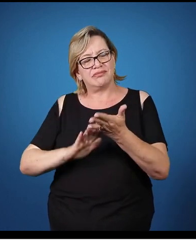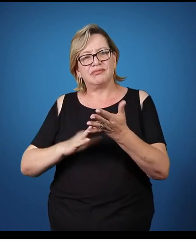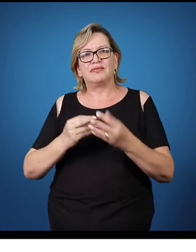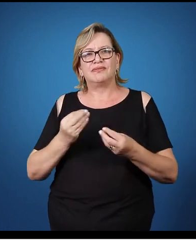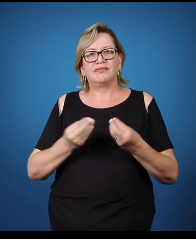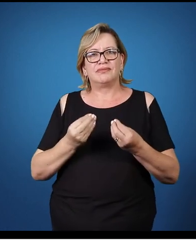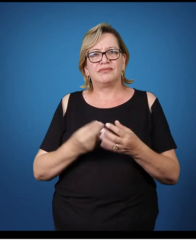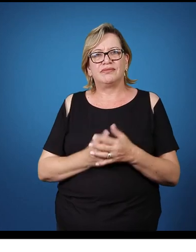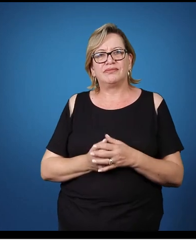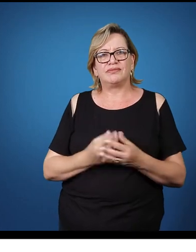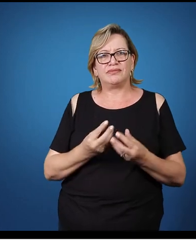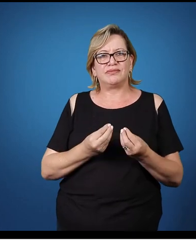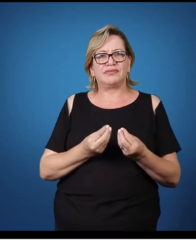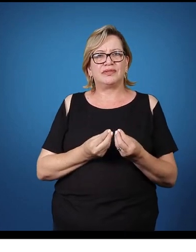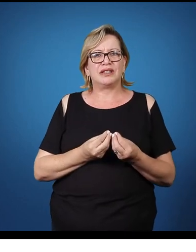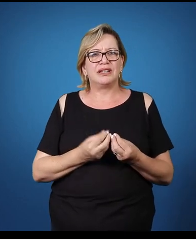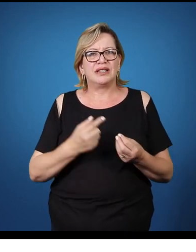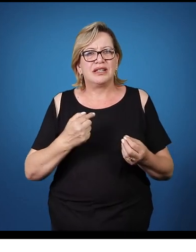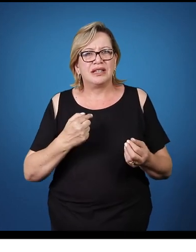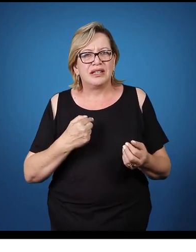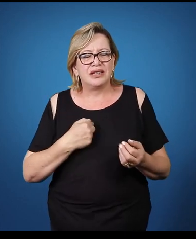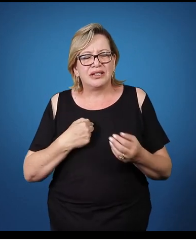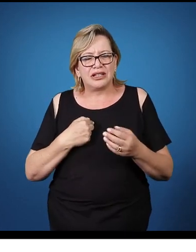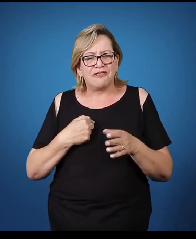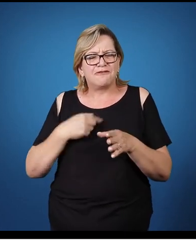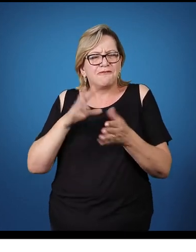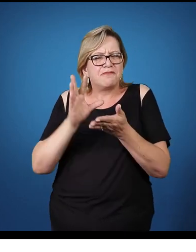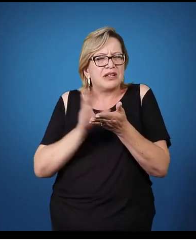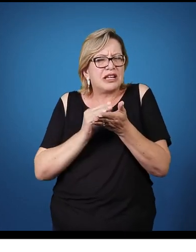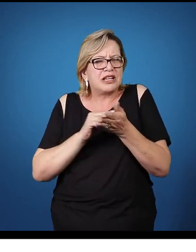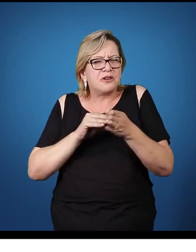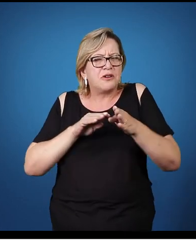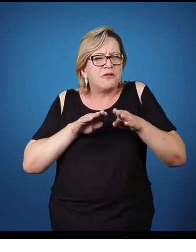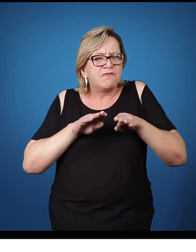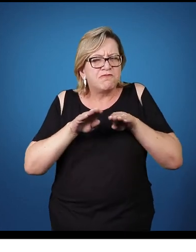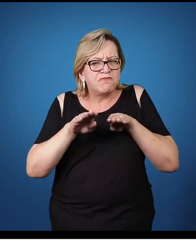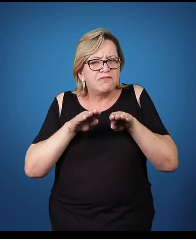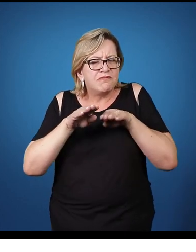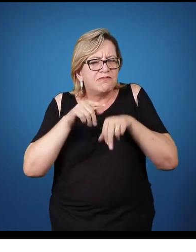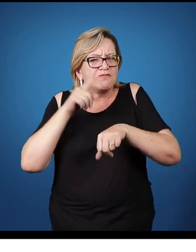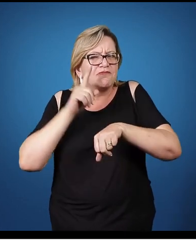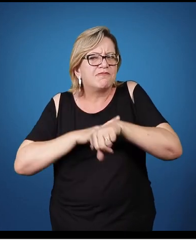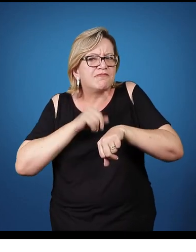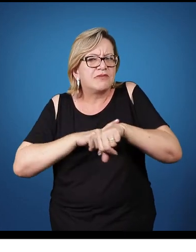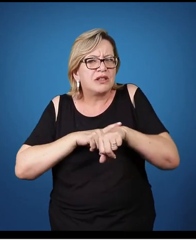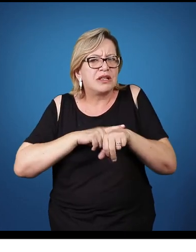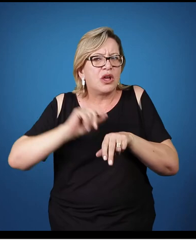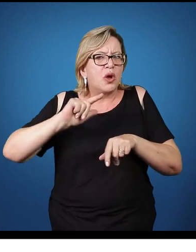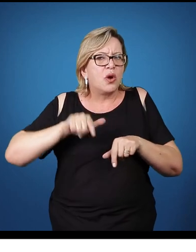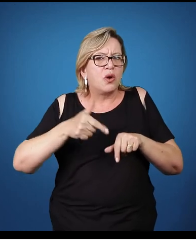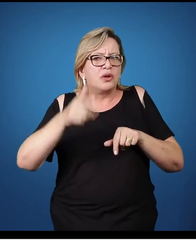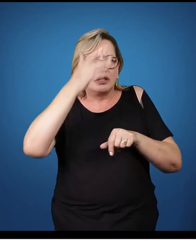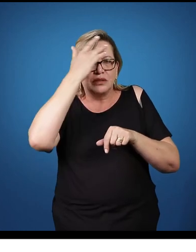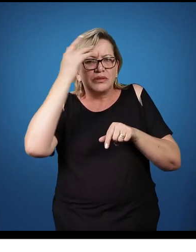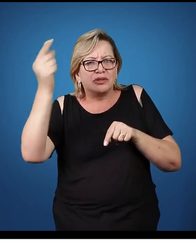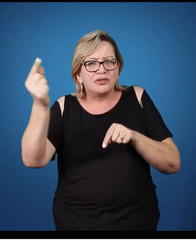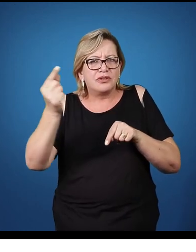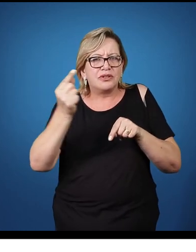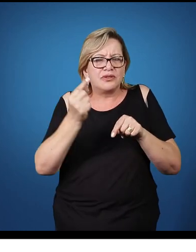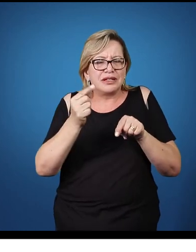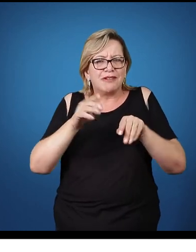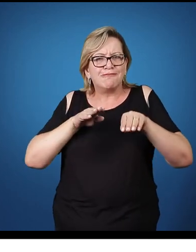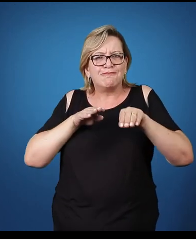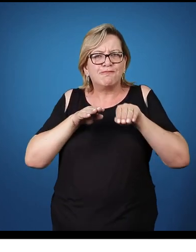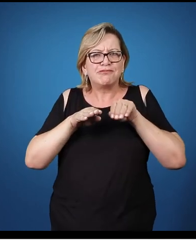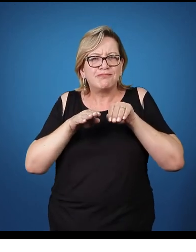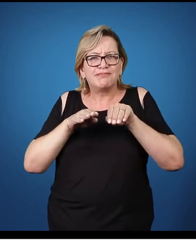A Denise também parecia mais um relógio por causa do movimento dela que fazia a marcação do tempo. E aí, conforme foi entrando, as outras pessoas também foi tendo um compasso e